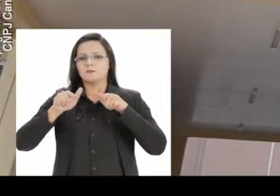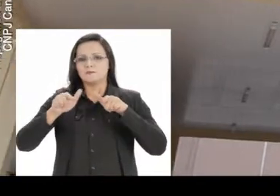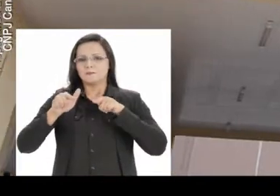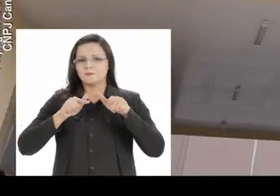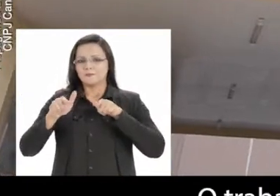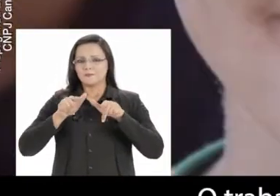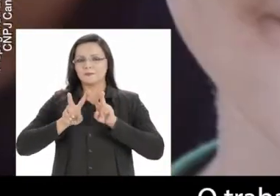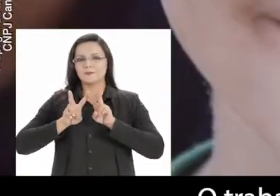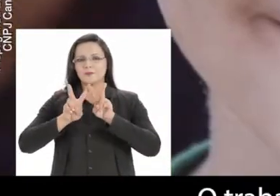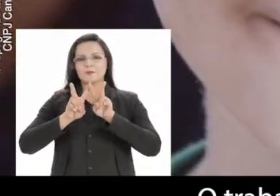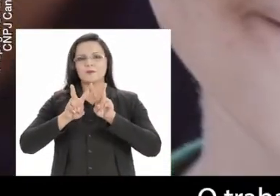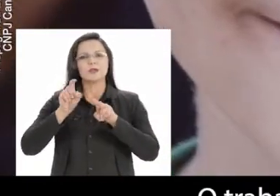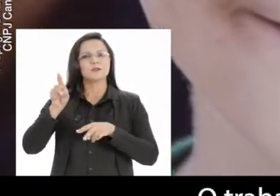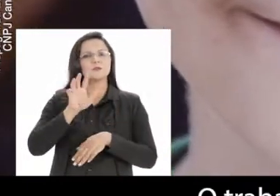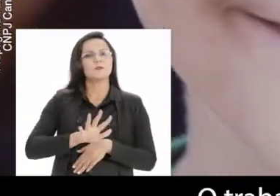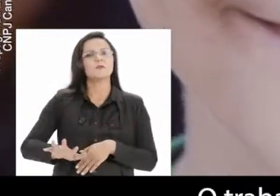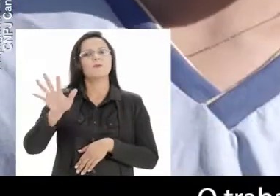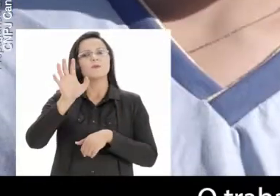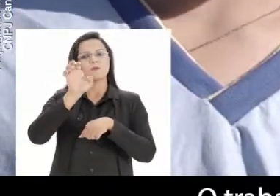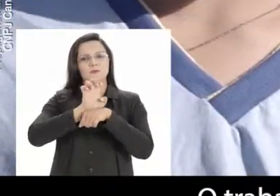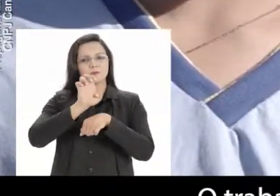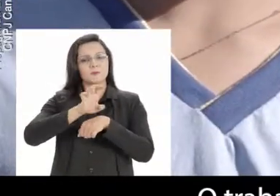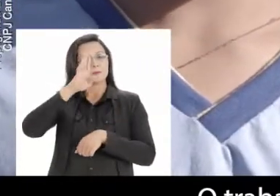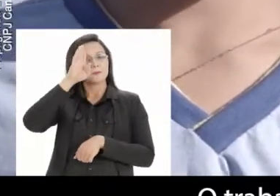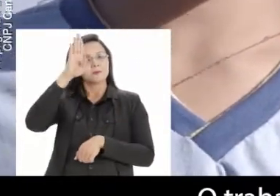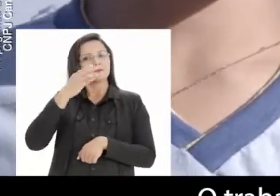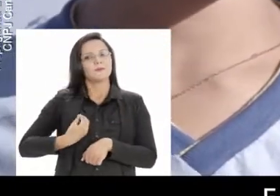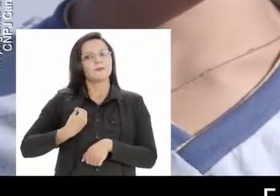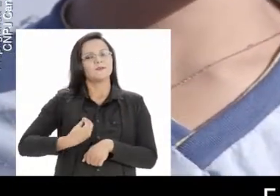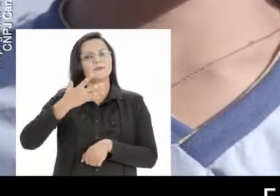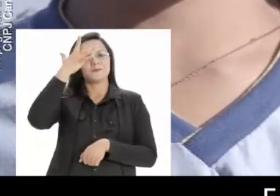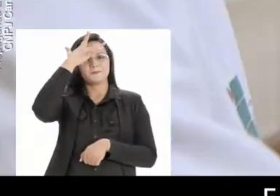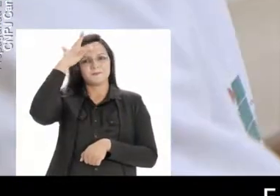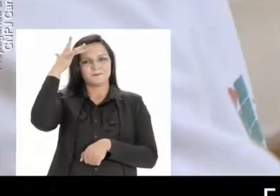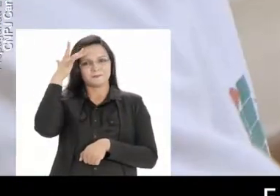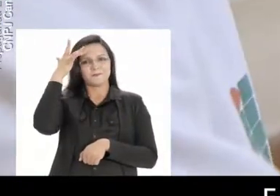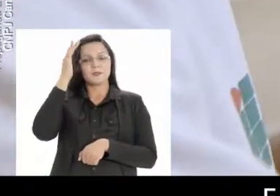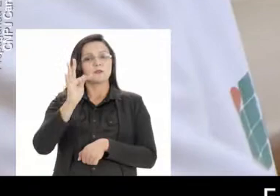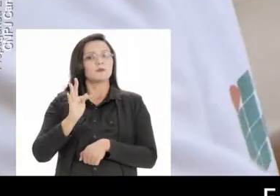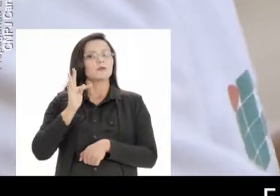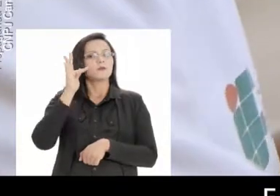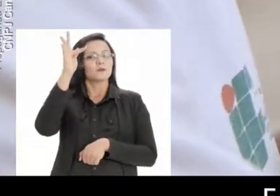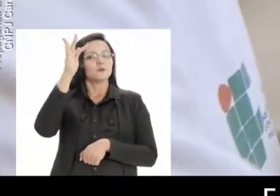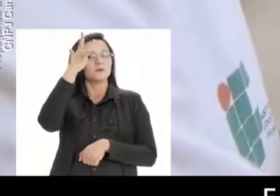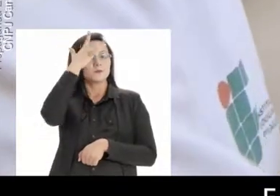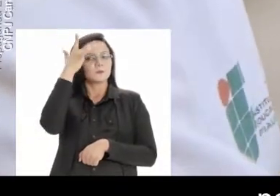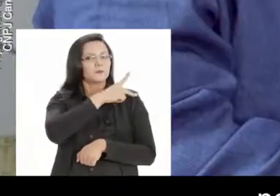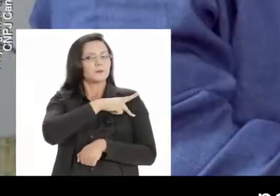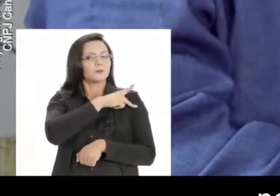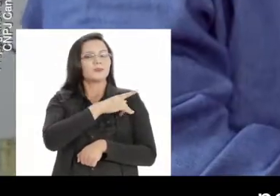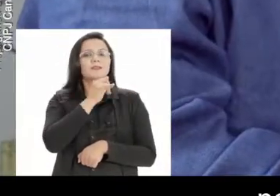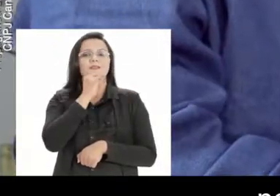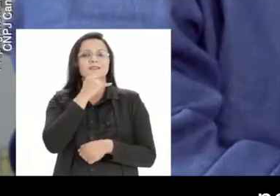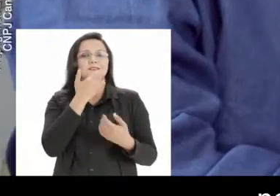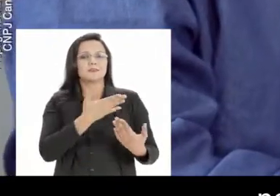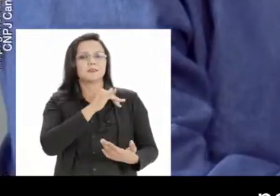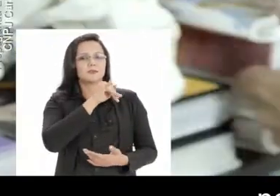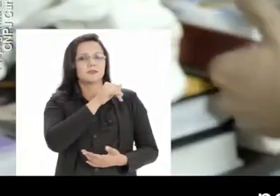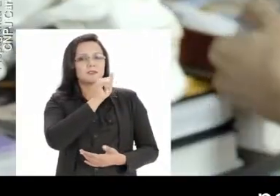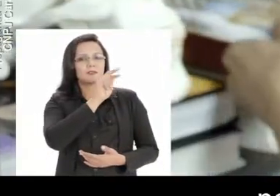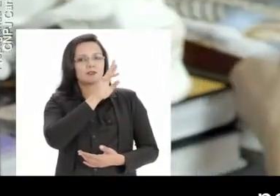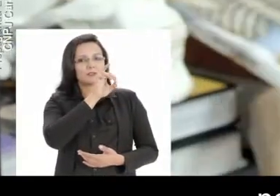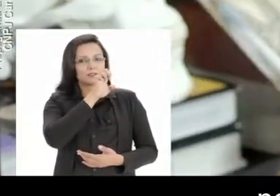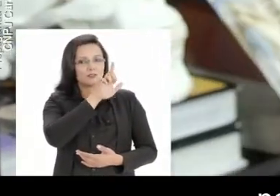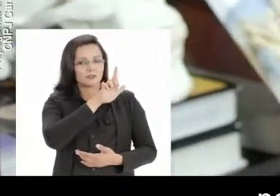O trabalho de Wellington está em todo o estado e principalmente na vida das pessoas. No futuro de piauienses,